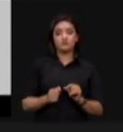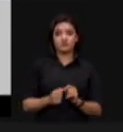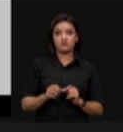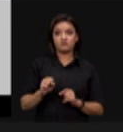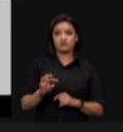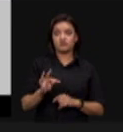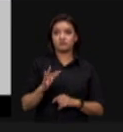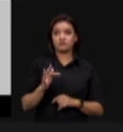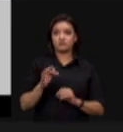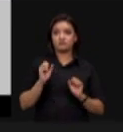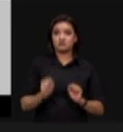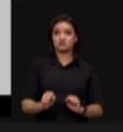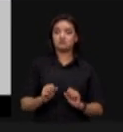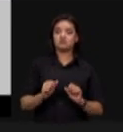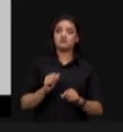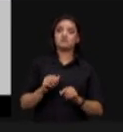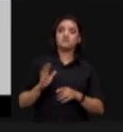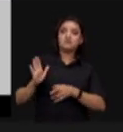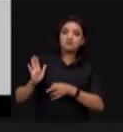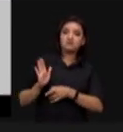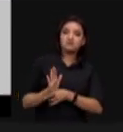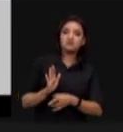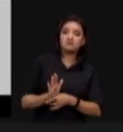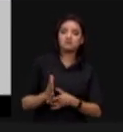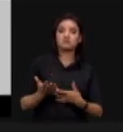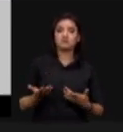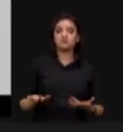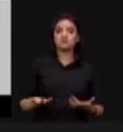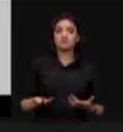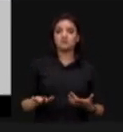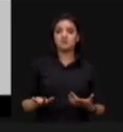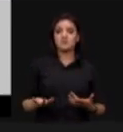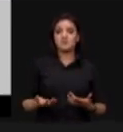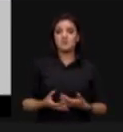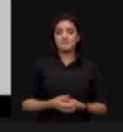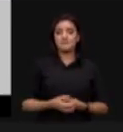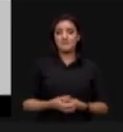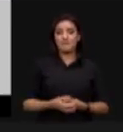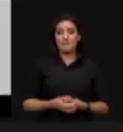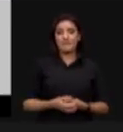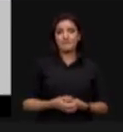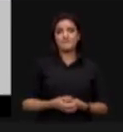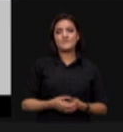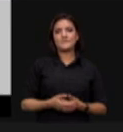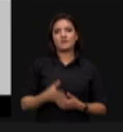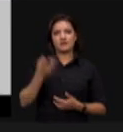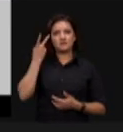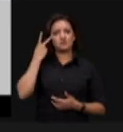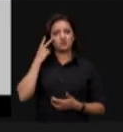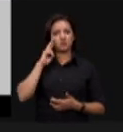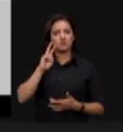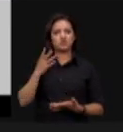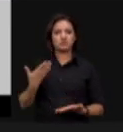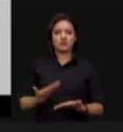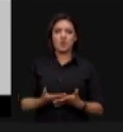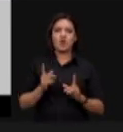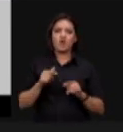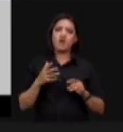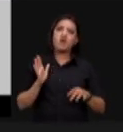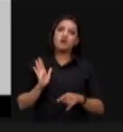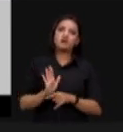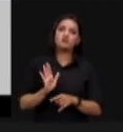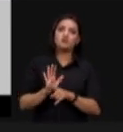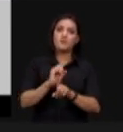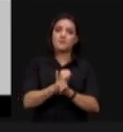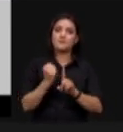suprema corte pode trazer por meio deste encontro dos últimos dois dias é auxiliar para que